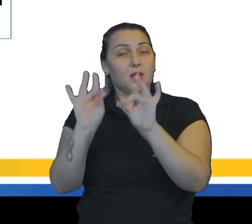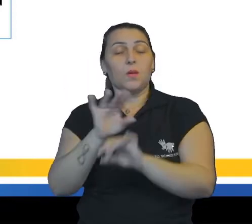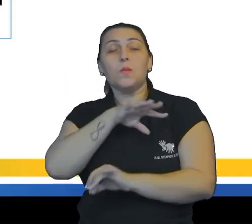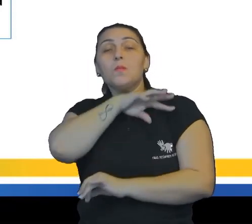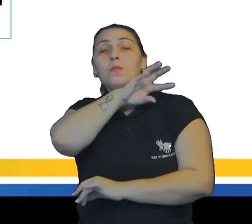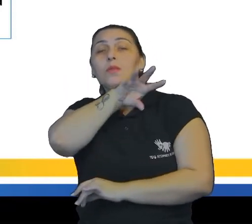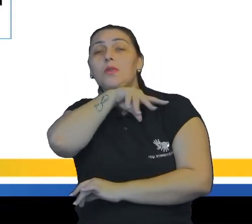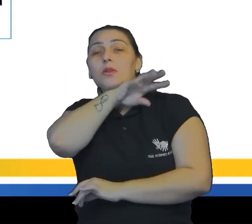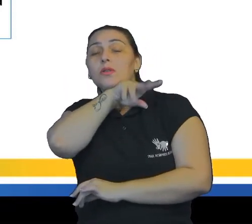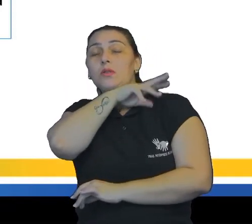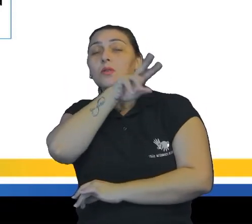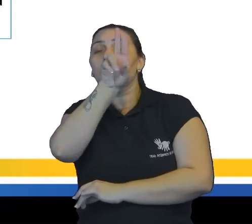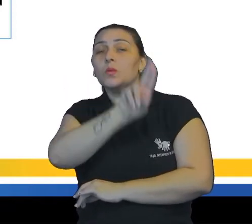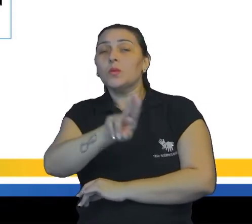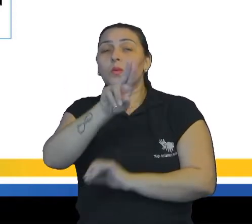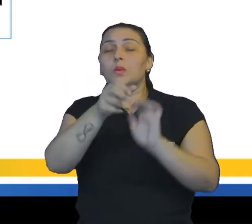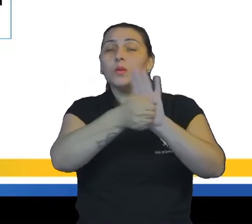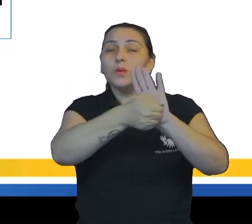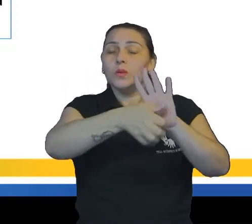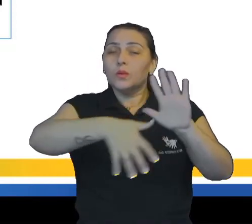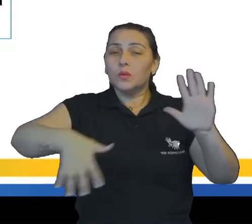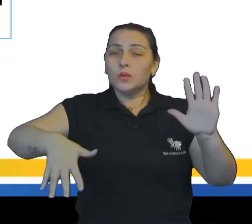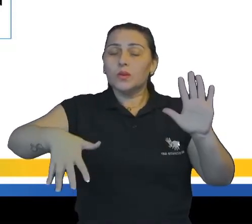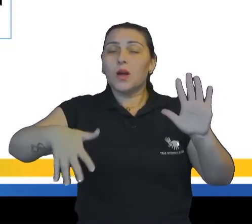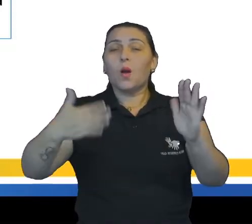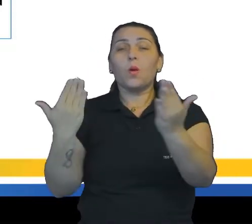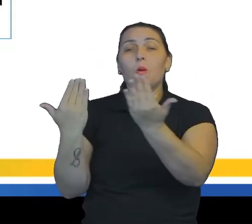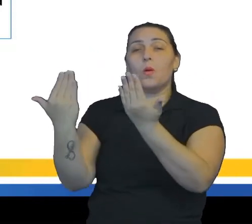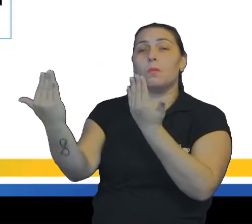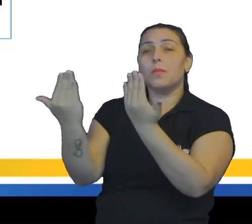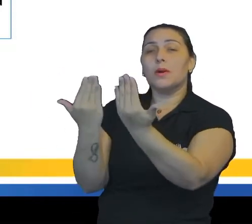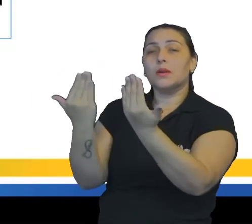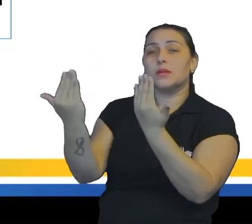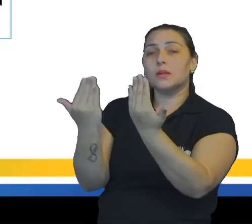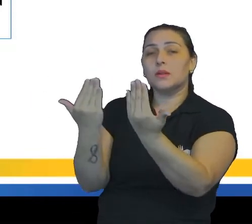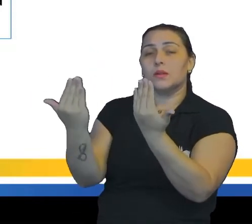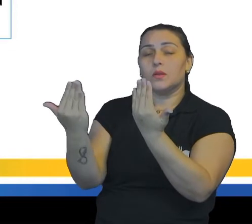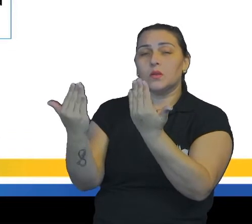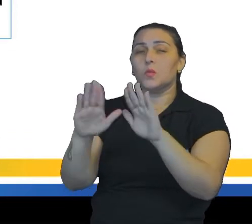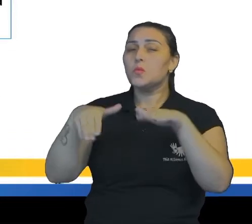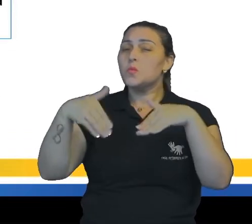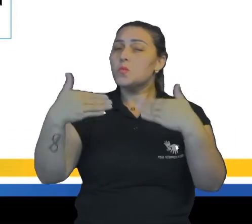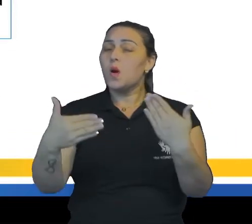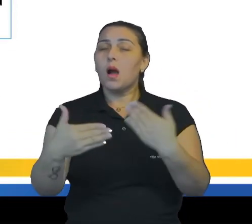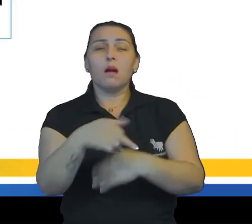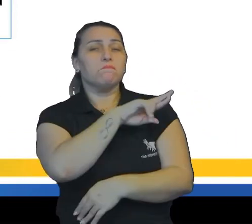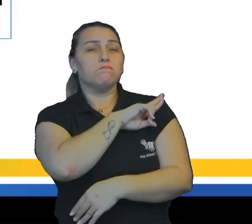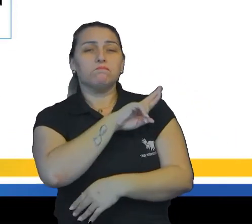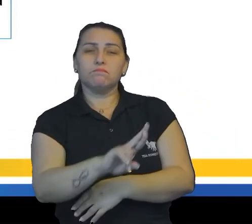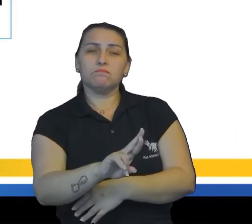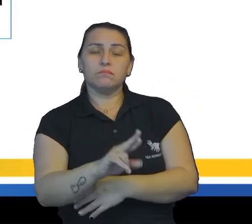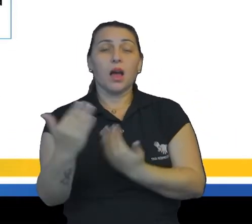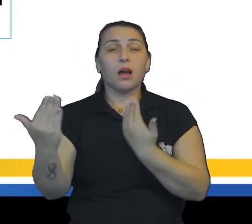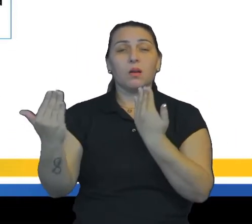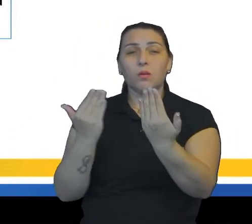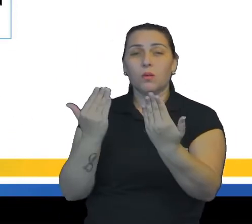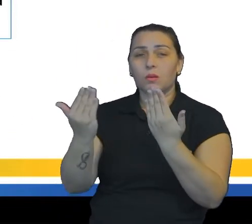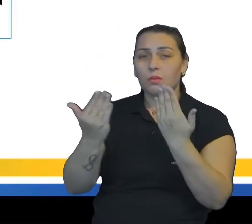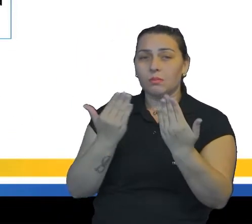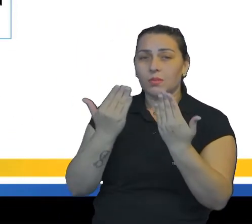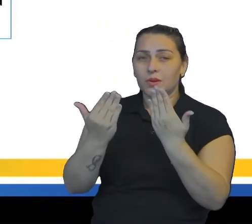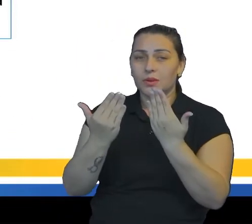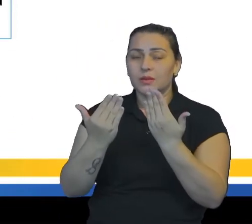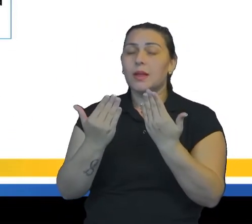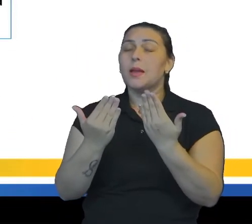animal, ela faz uso da figura de linguagem comparação. Qual é o papel da comparação? A comparação